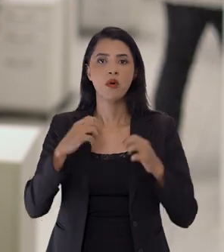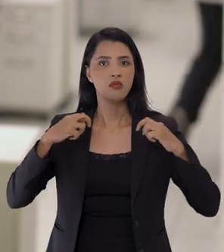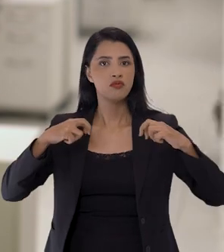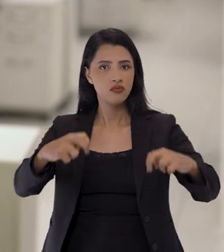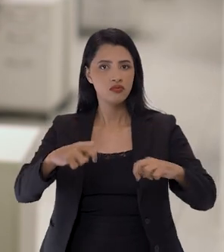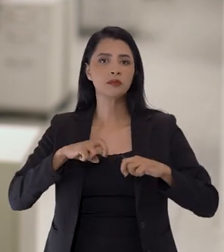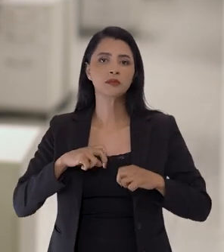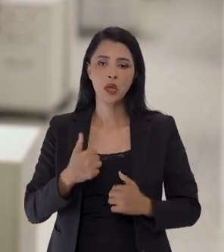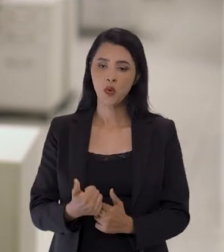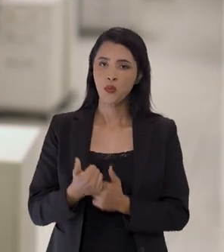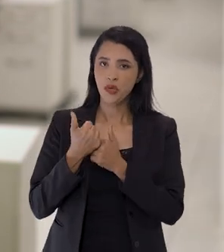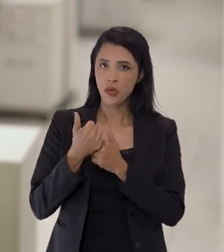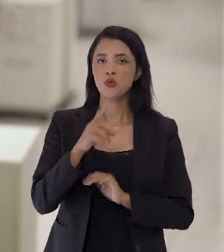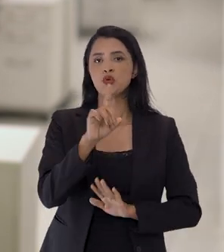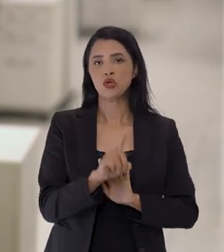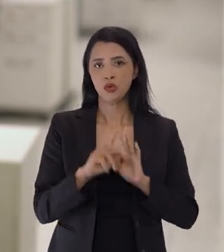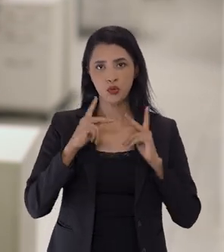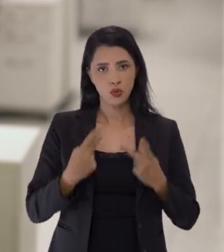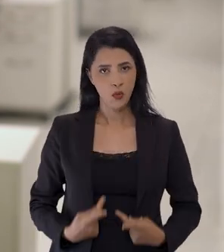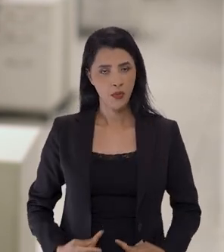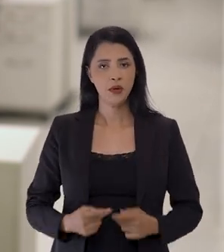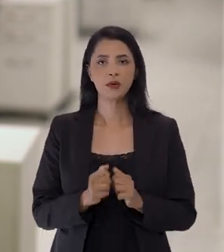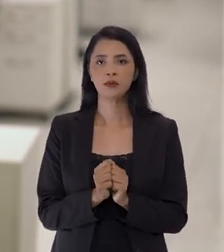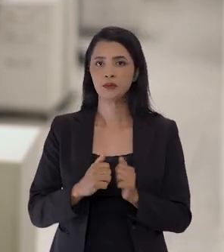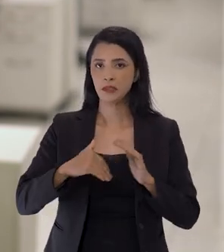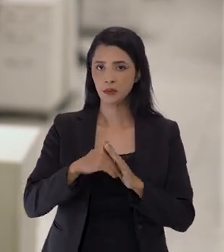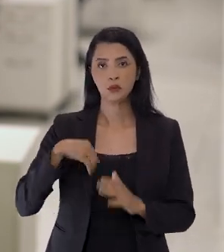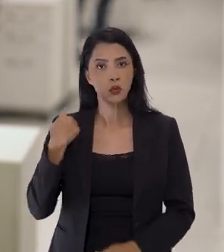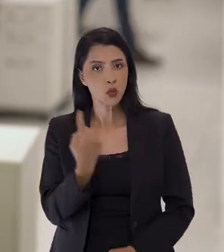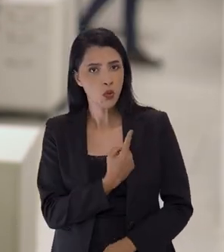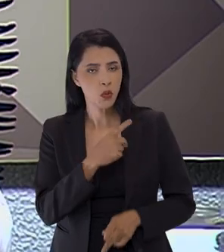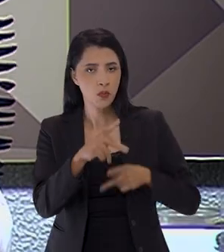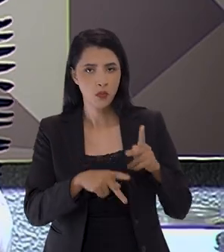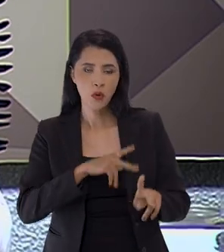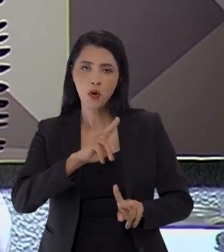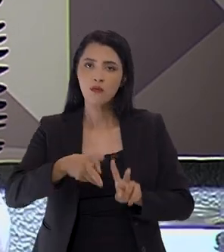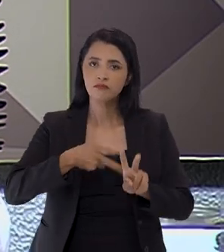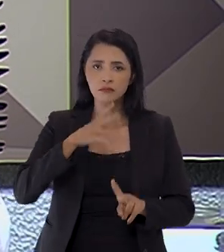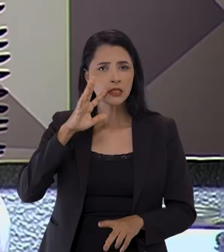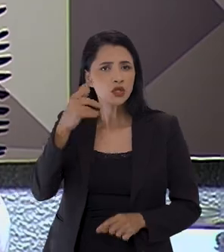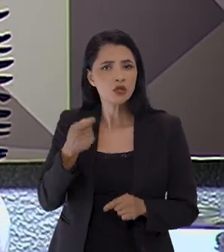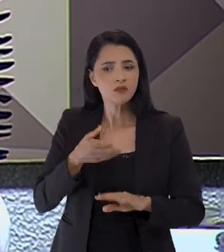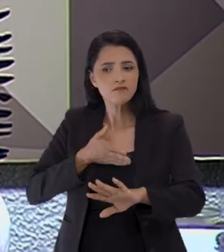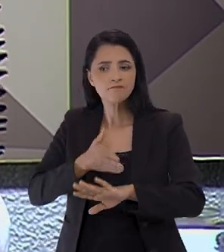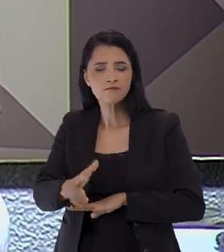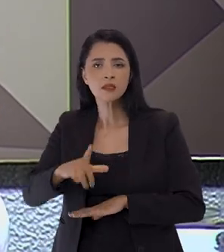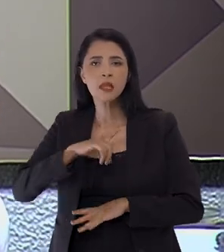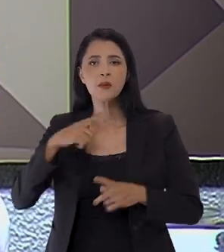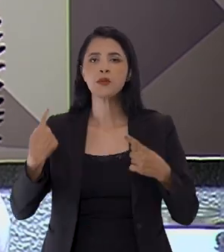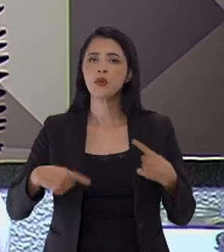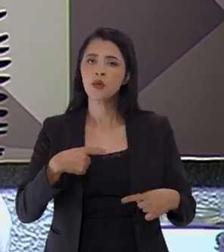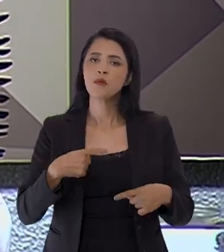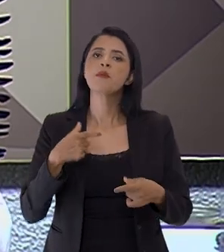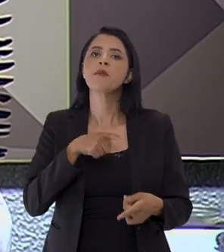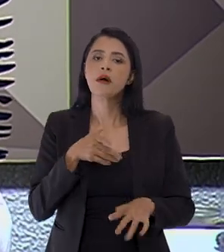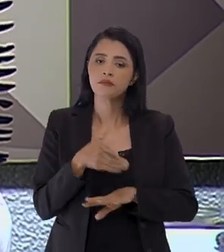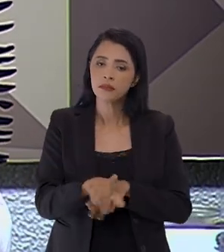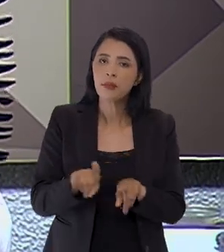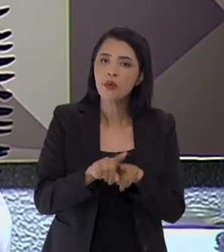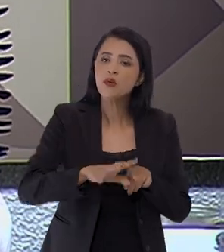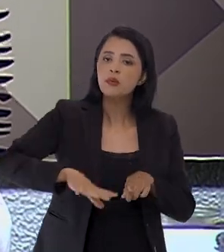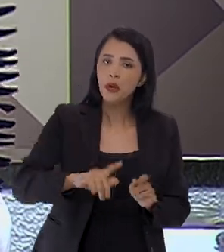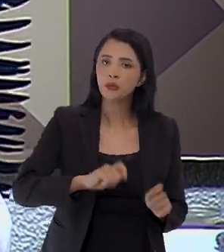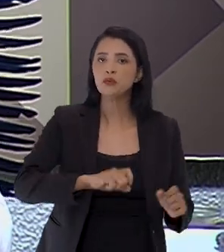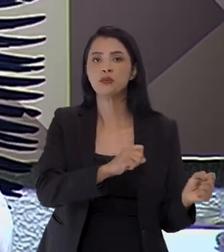participou essa manhã de uma audiência na Comissão de Direitos Humanos do Senado. Nós, povos indígenas, decidimos aldear a política para